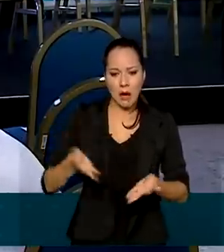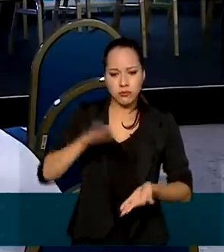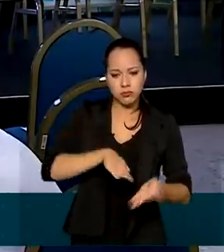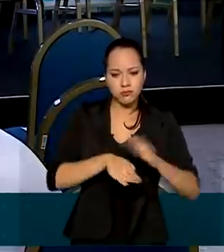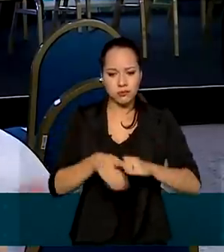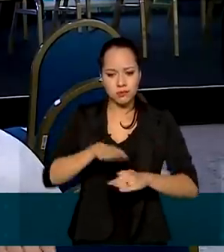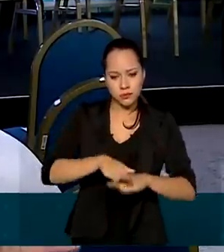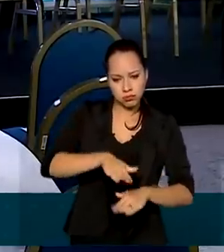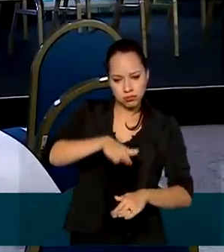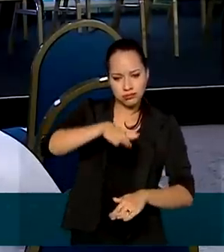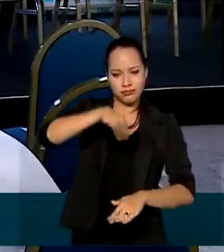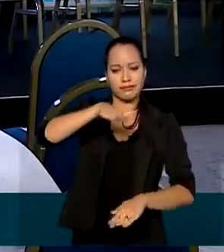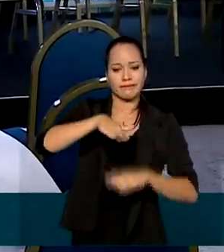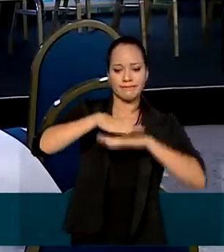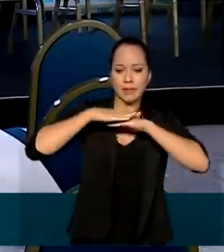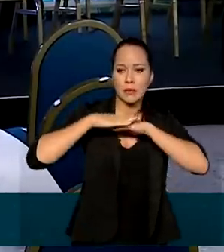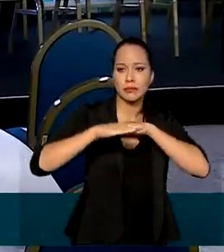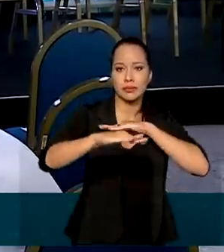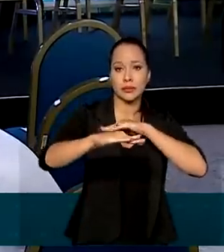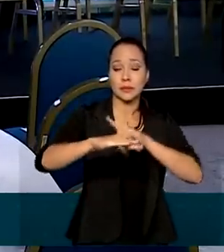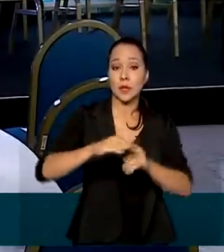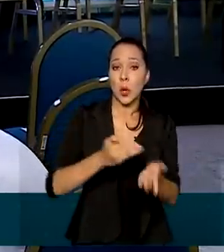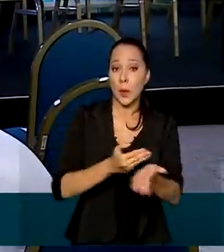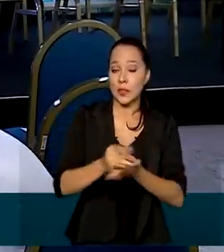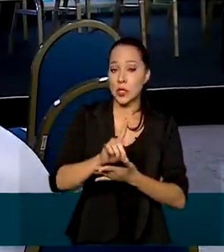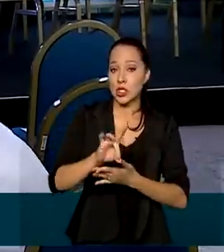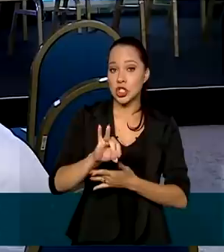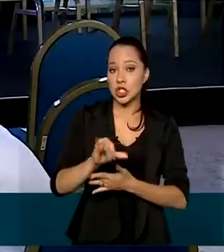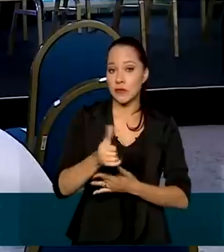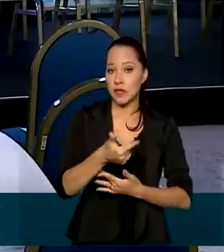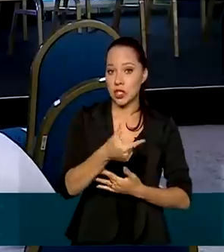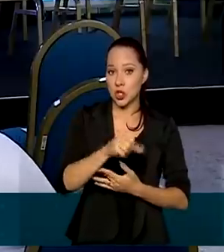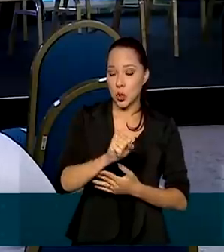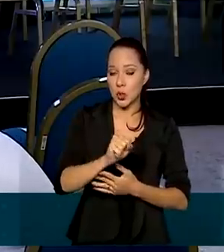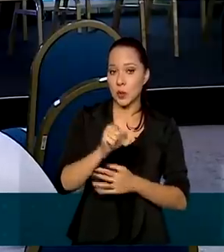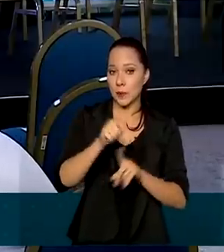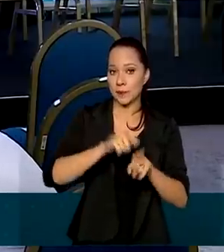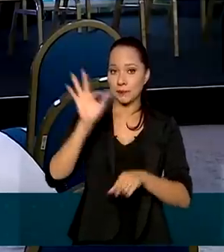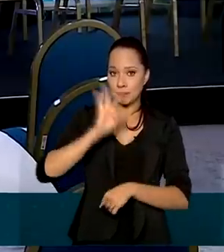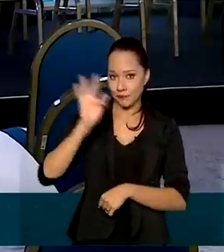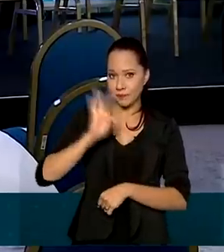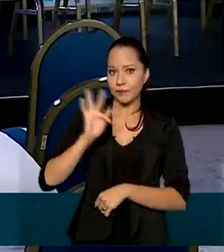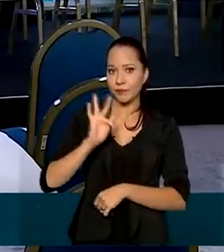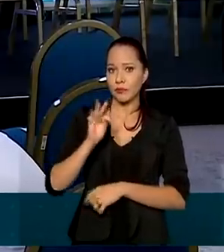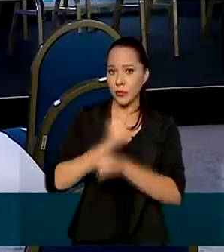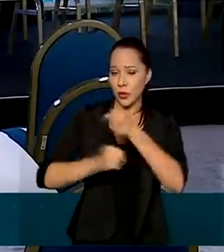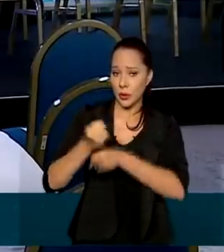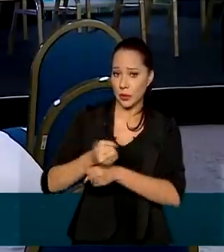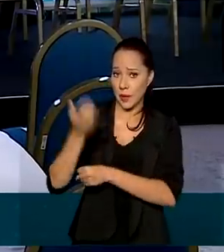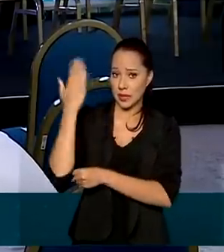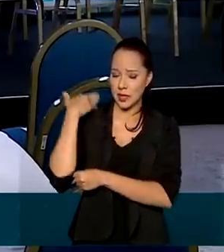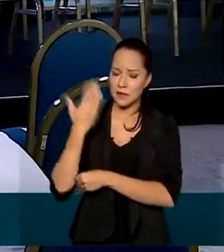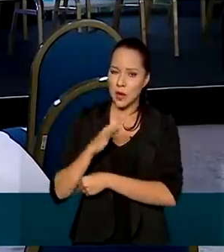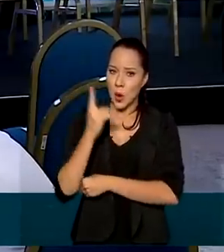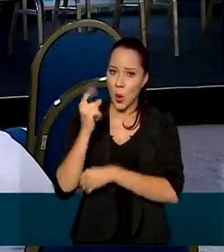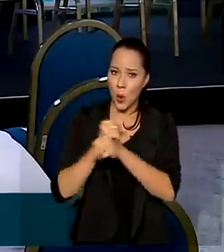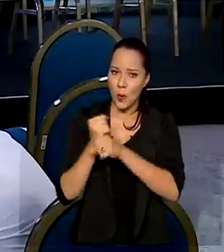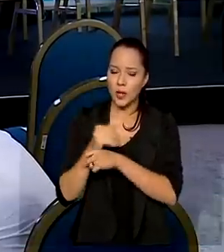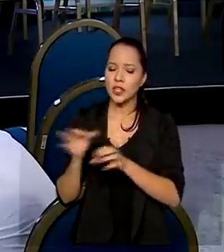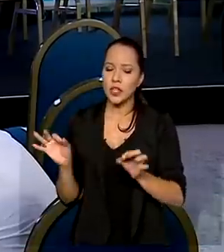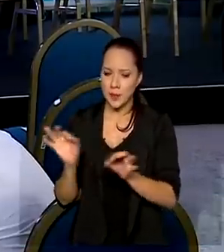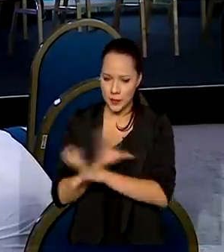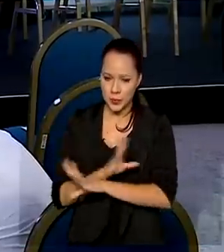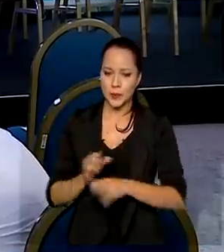no dia 28 de fevereiro do ano passado e agora, pouco mais de um ano depois, já foi concluída, Corsini. Voltamos ao